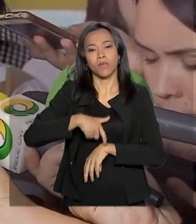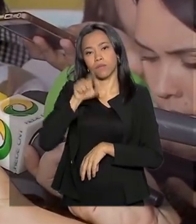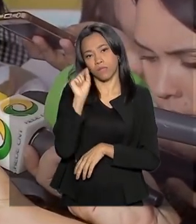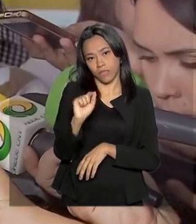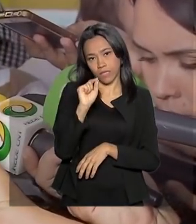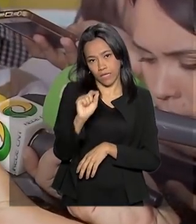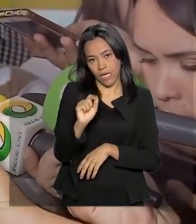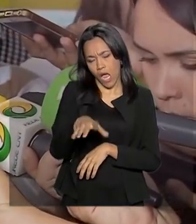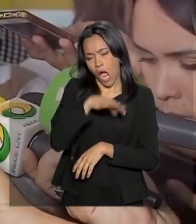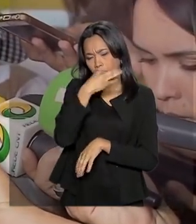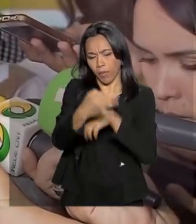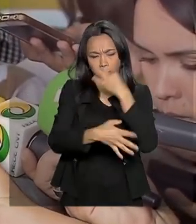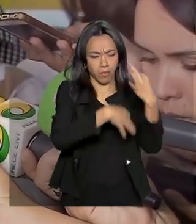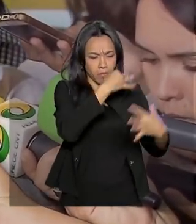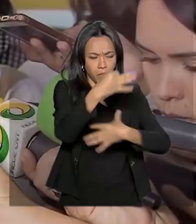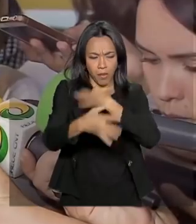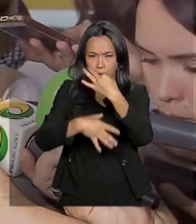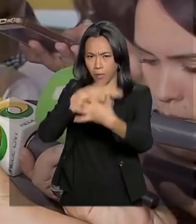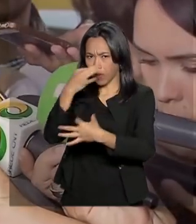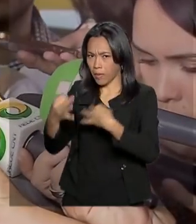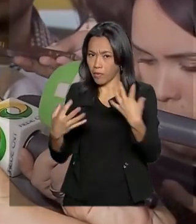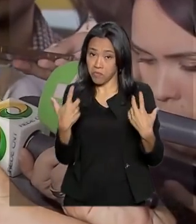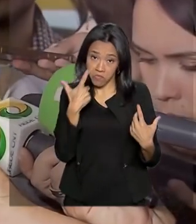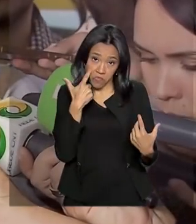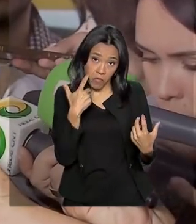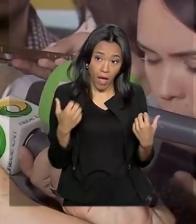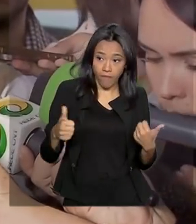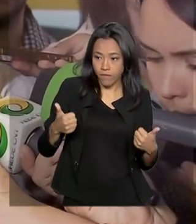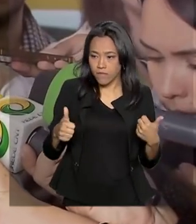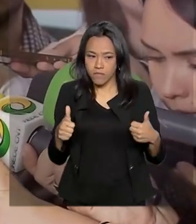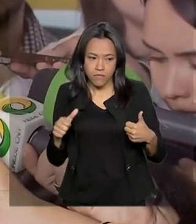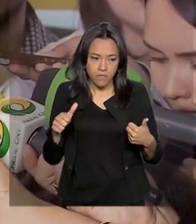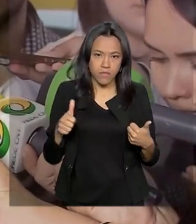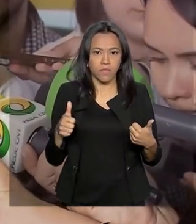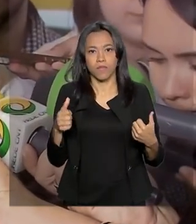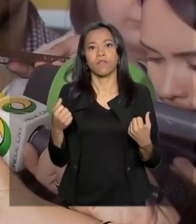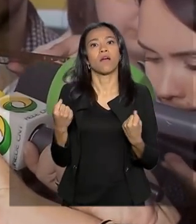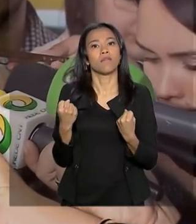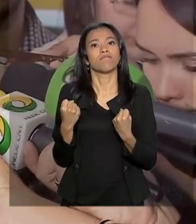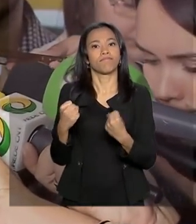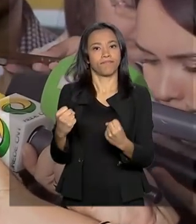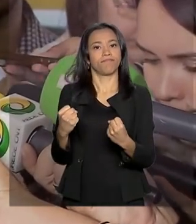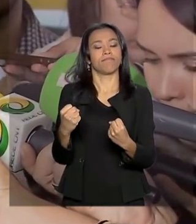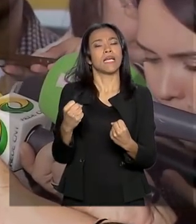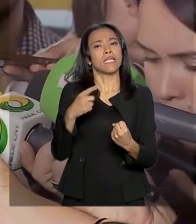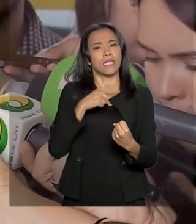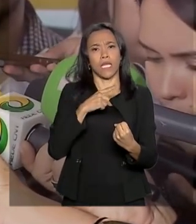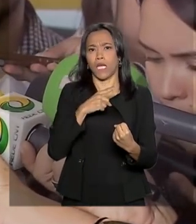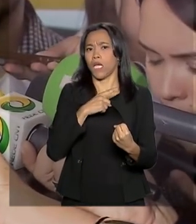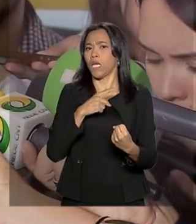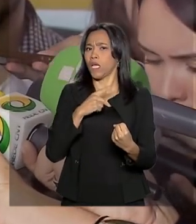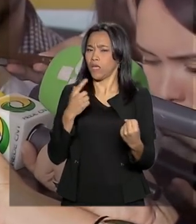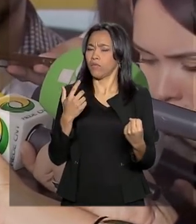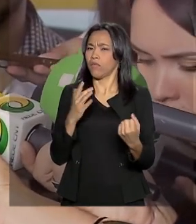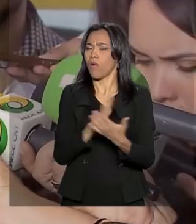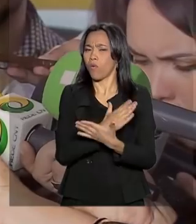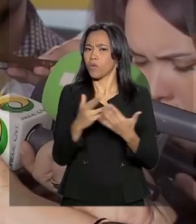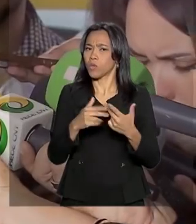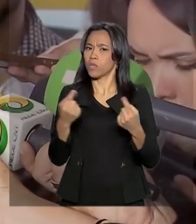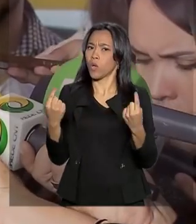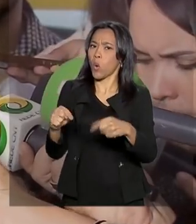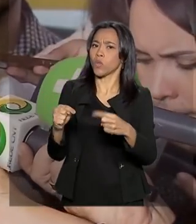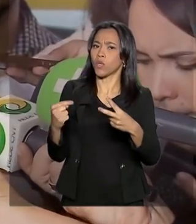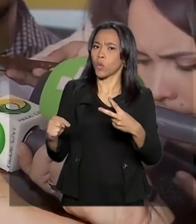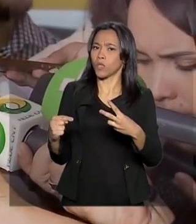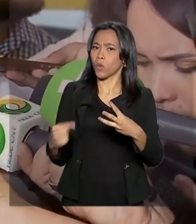os argumentos prevalecerão. Nós entendemos que há uma resistência sobre isso ou aquele ponto, mas nós